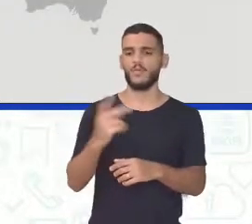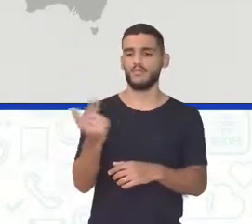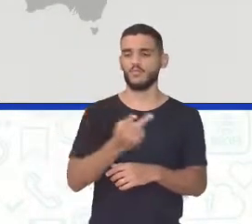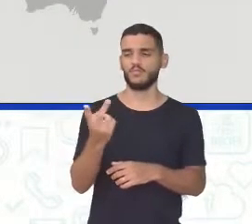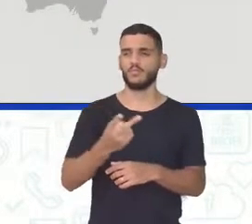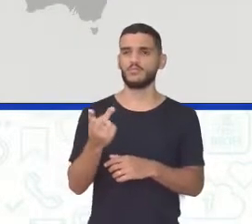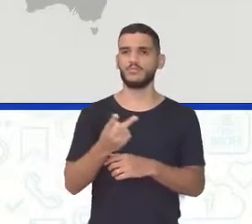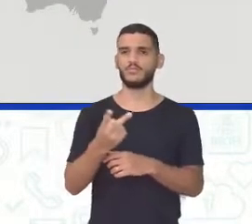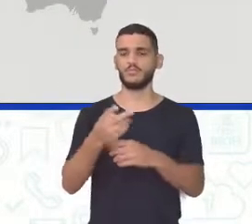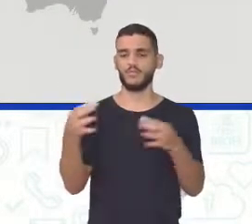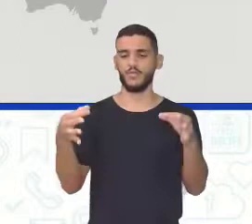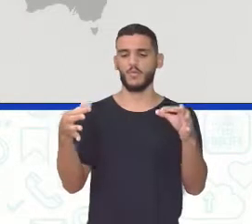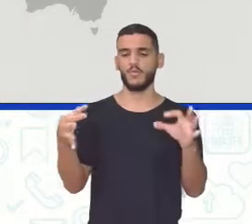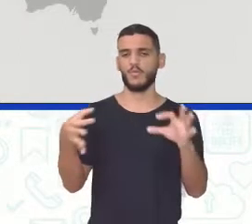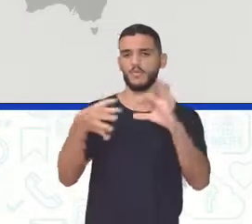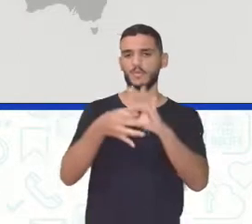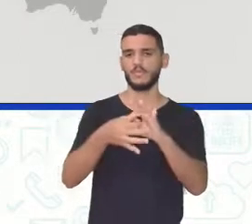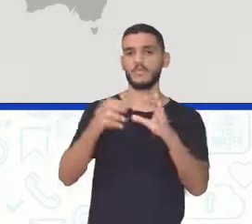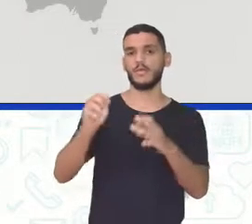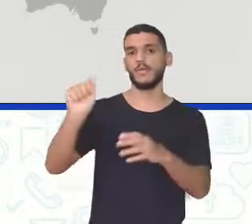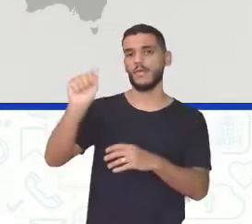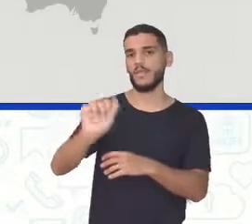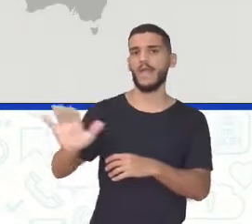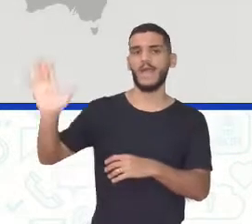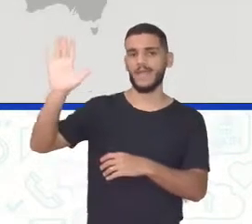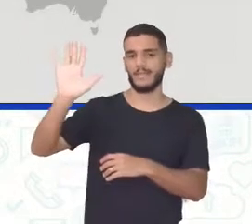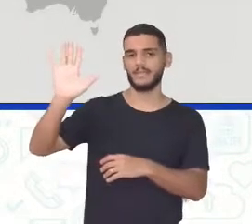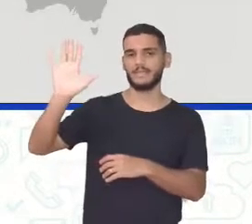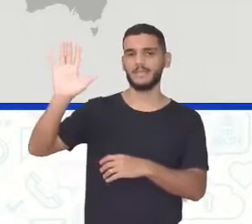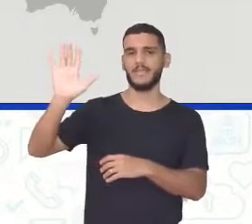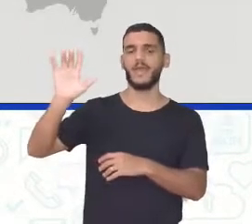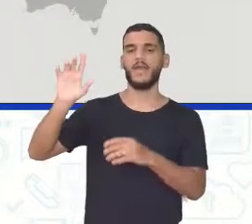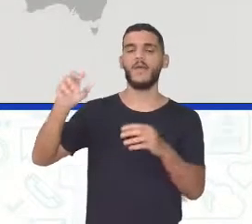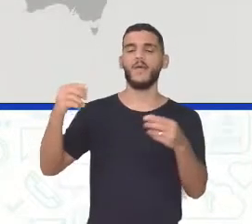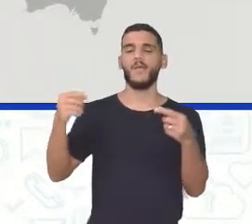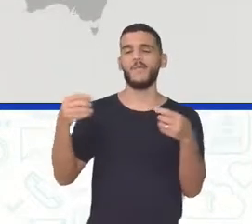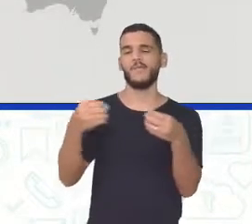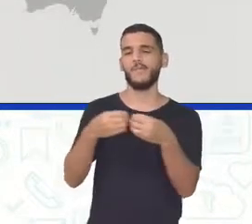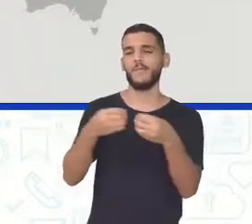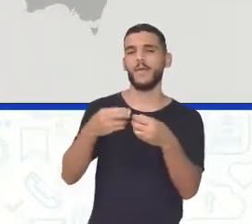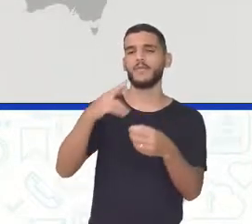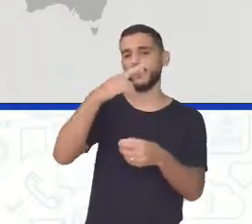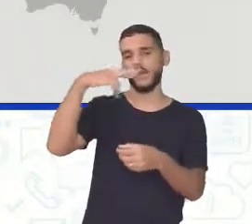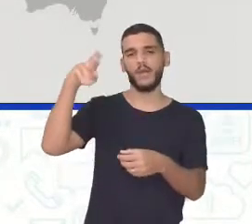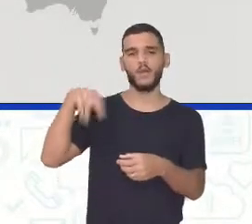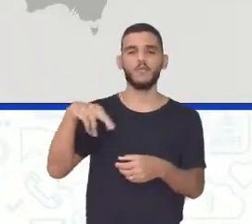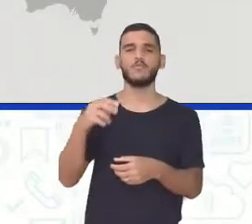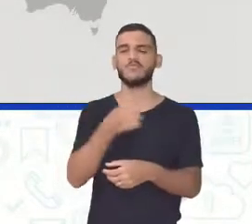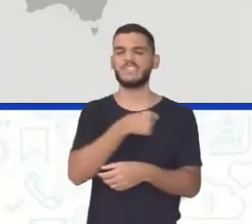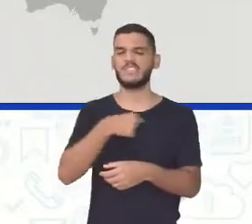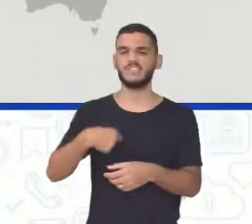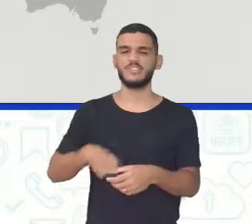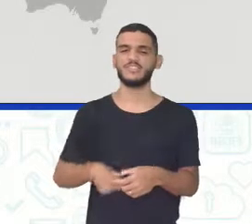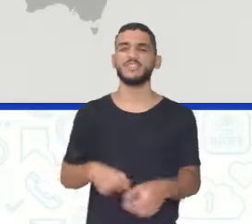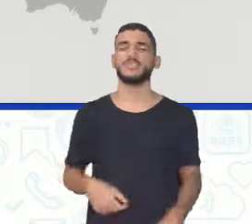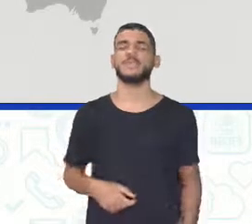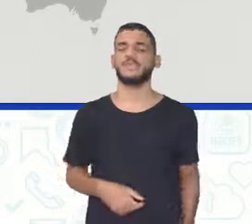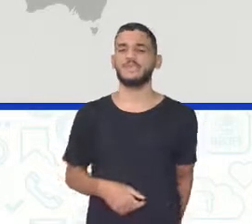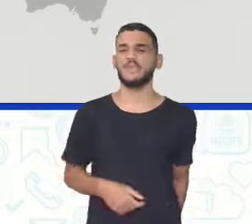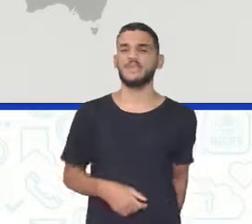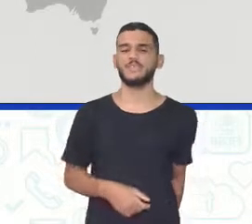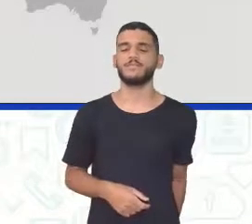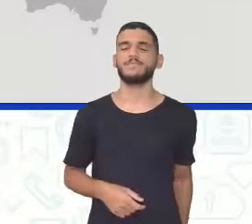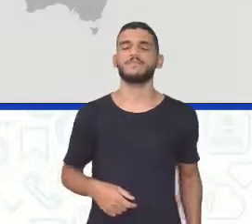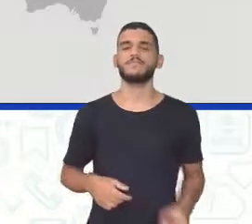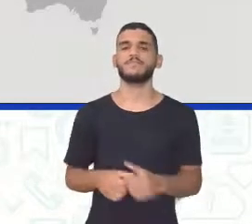placas Da Ásia Extremidade ali Da Rússia China Aquela região Do Estreito de